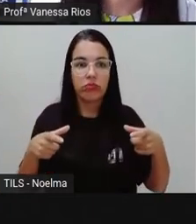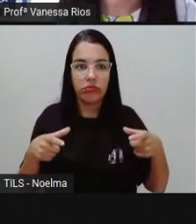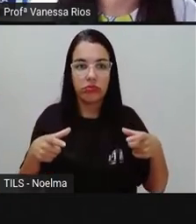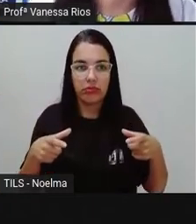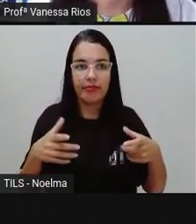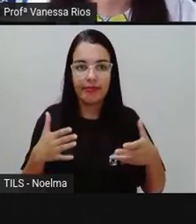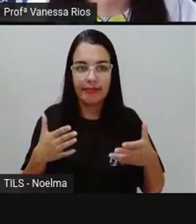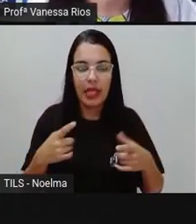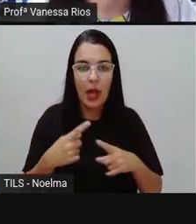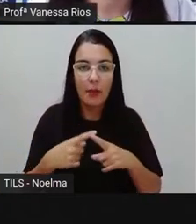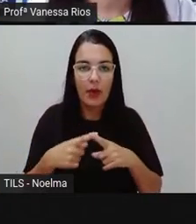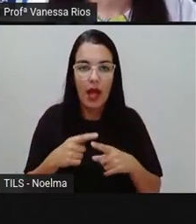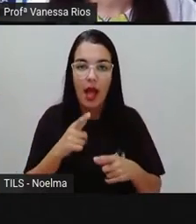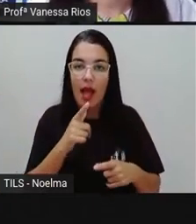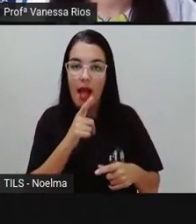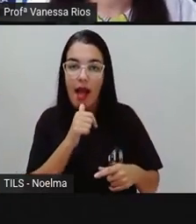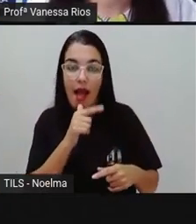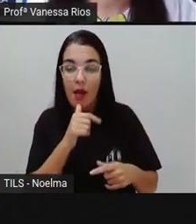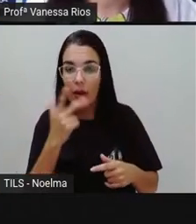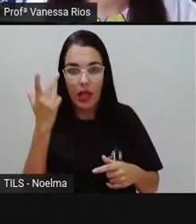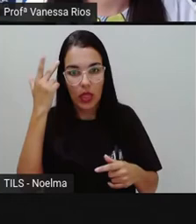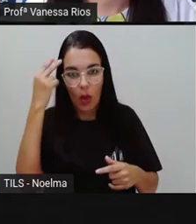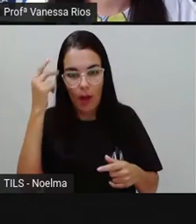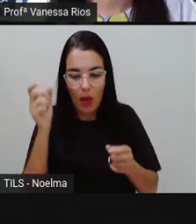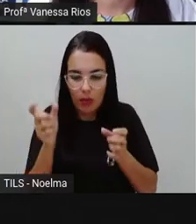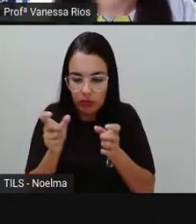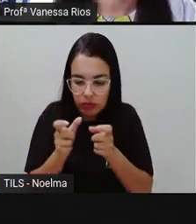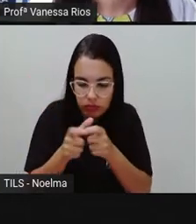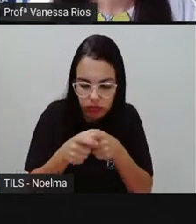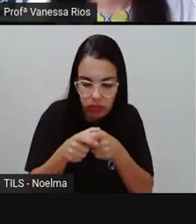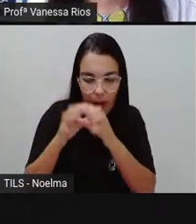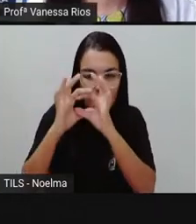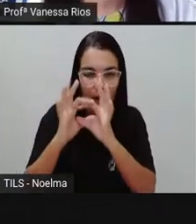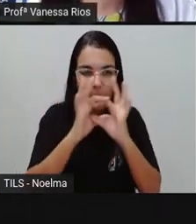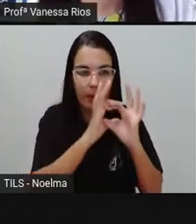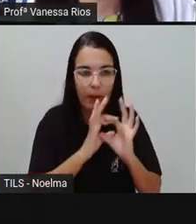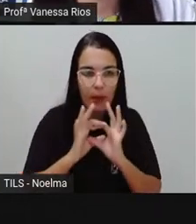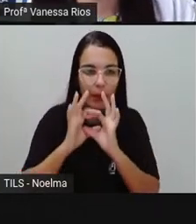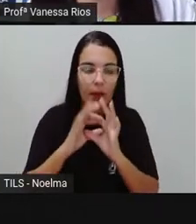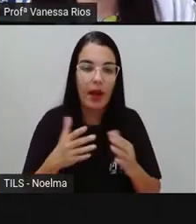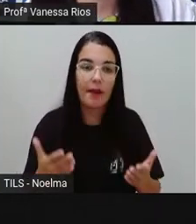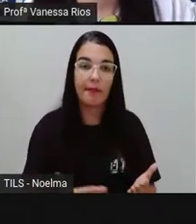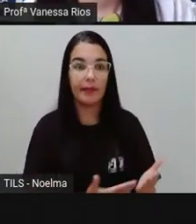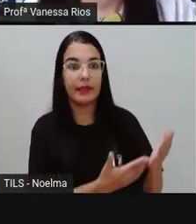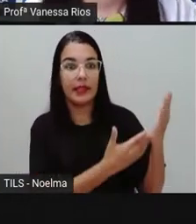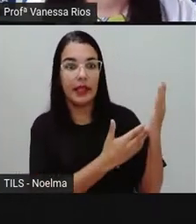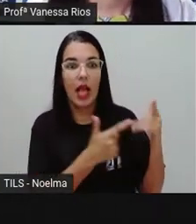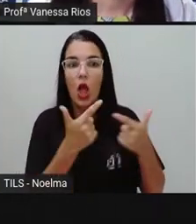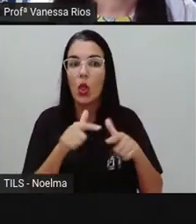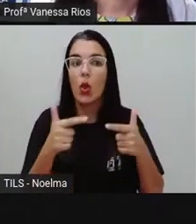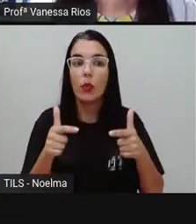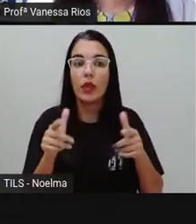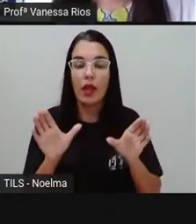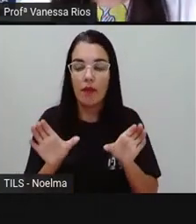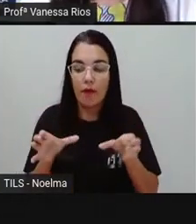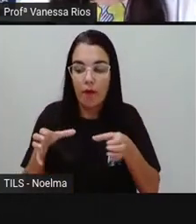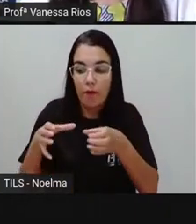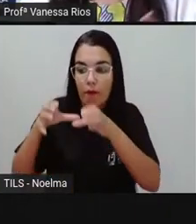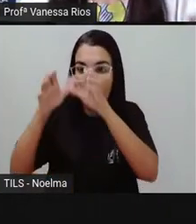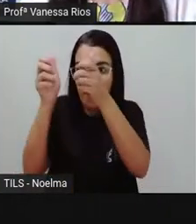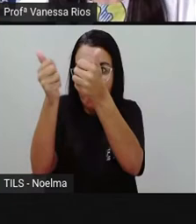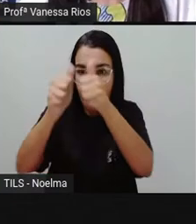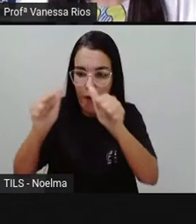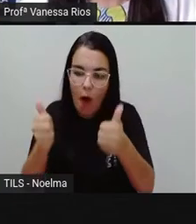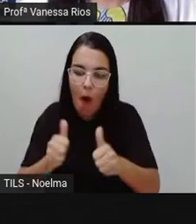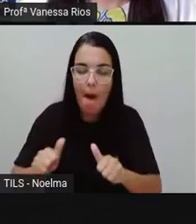maior que o estado líquido. Não possuindo aí uma forma, nem também um volume definido. Por isso que eles